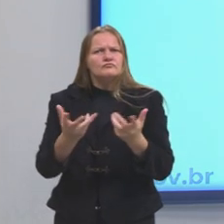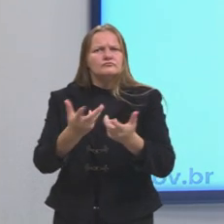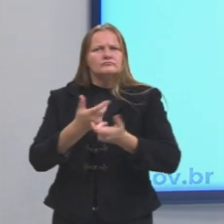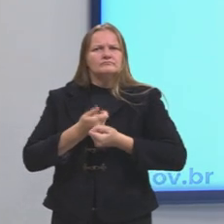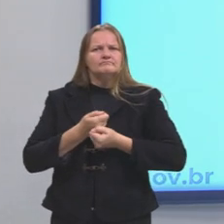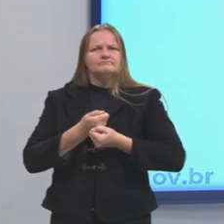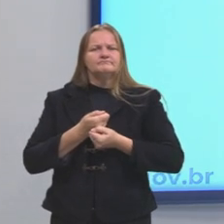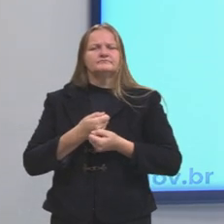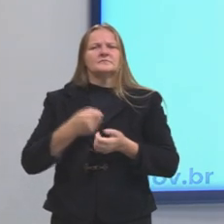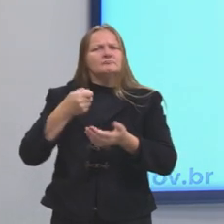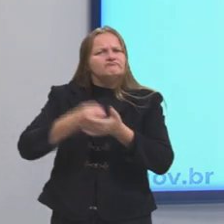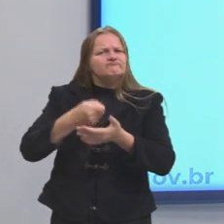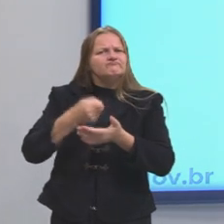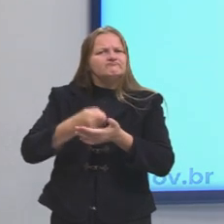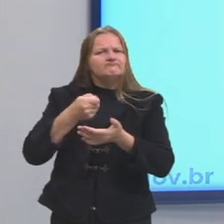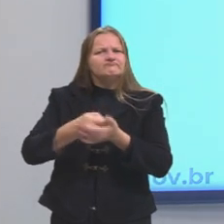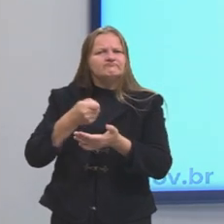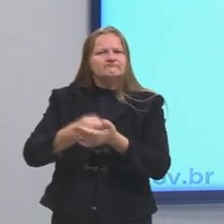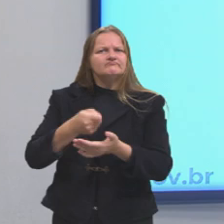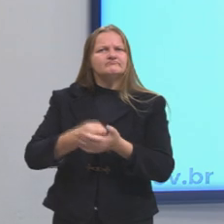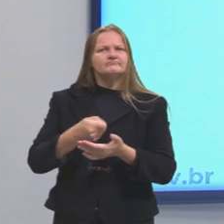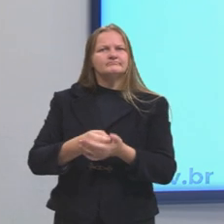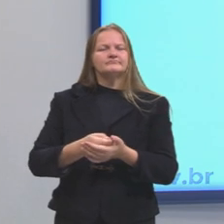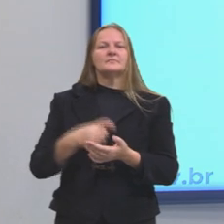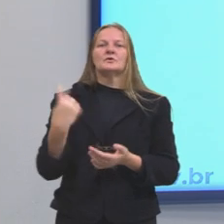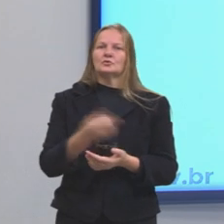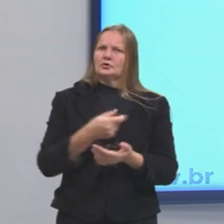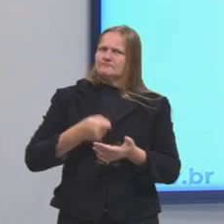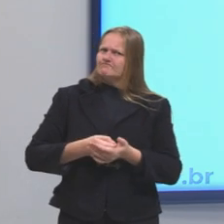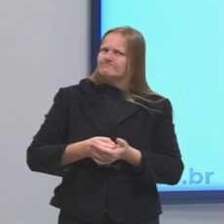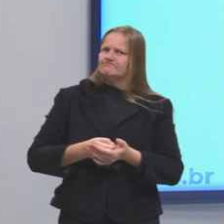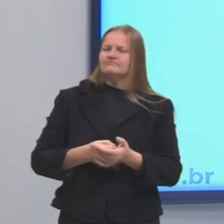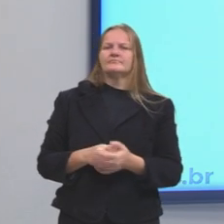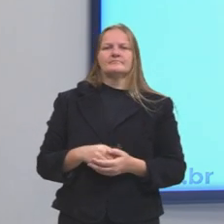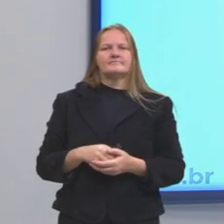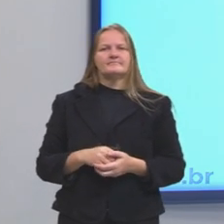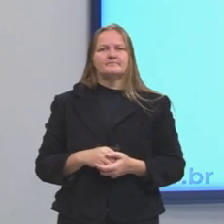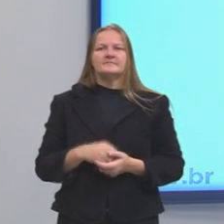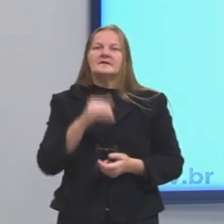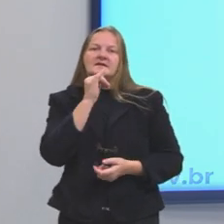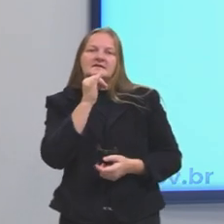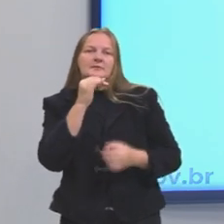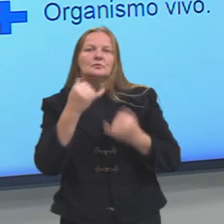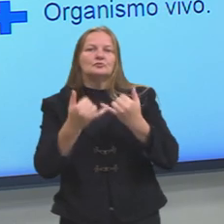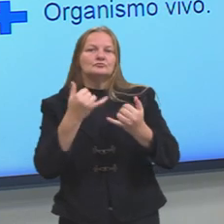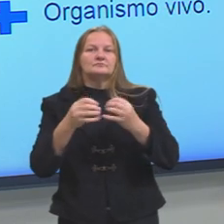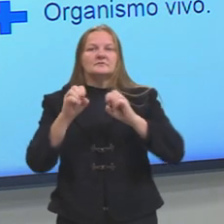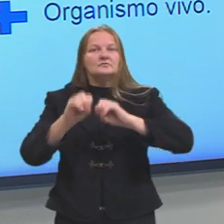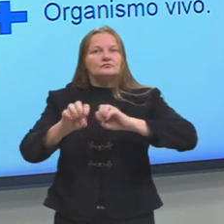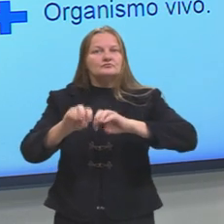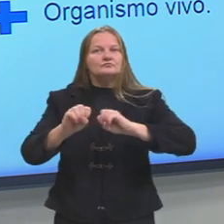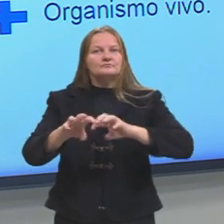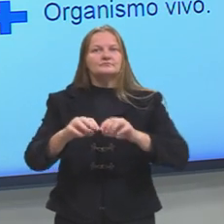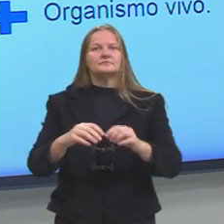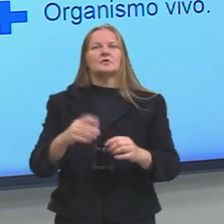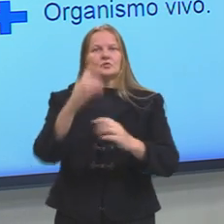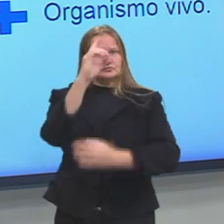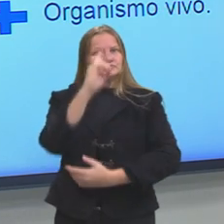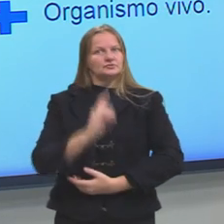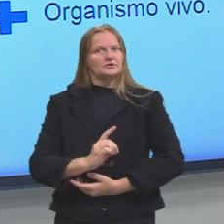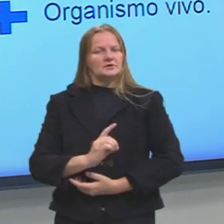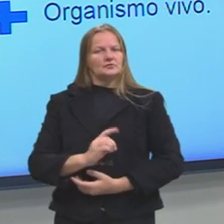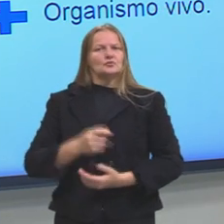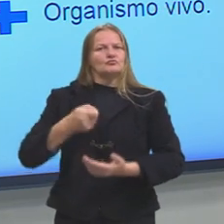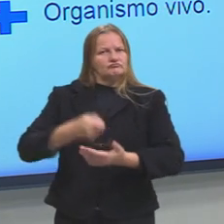eles nos cobram, né, nós somos obrigados, por exemplo, a educação, a educação é um direito e um